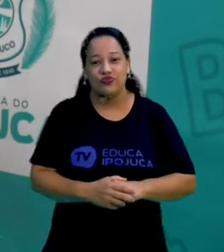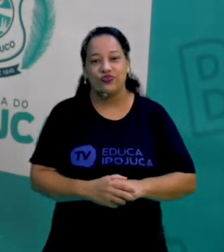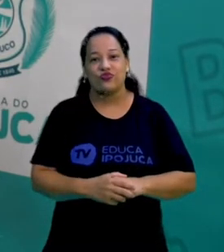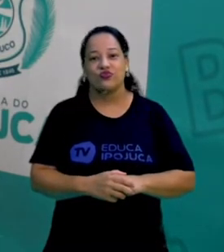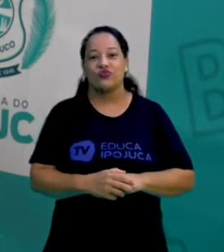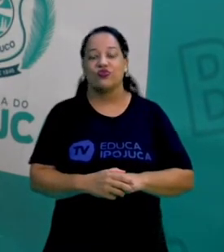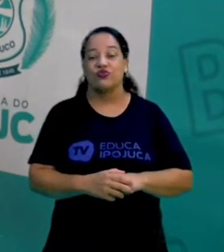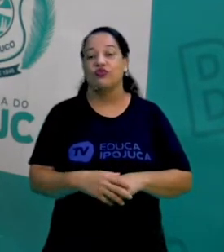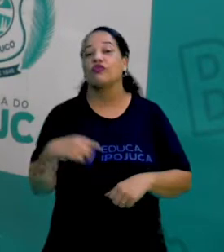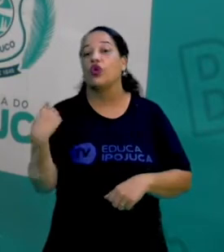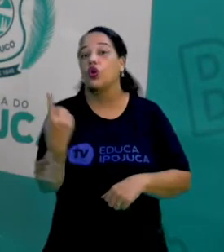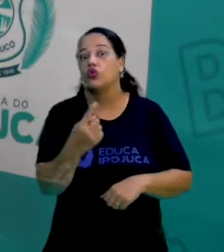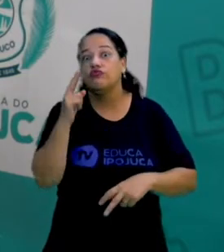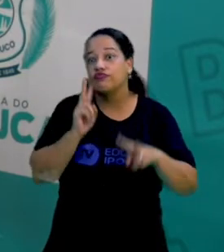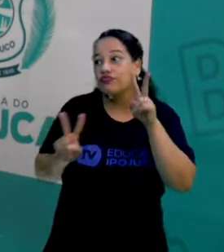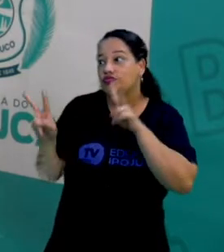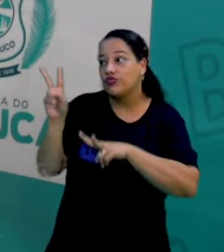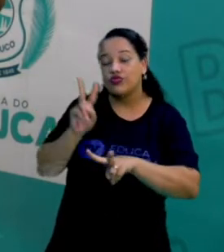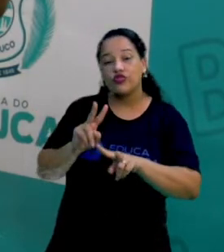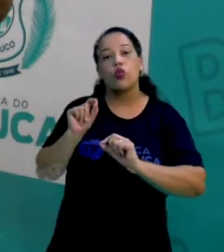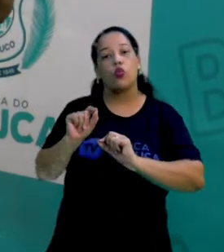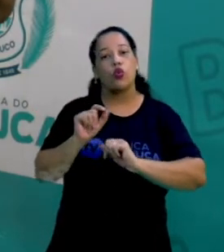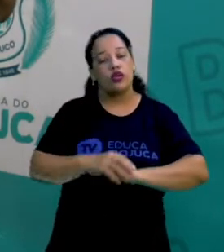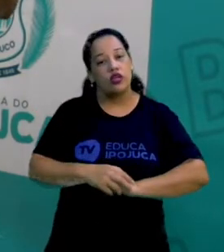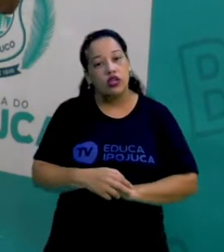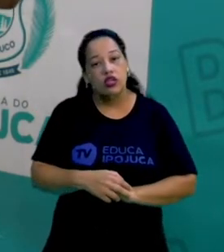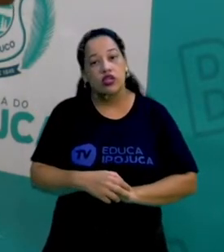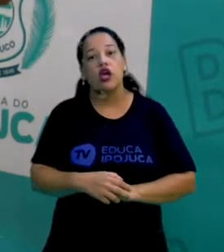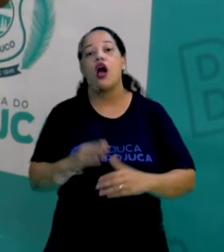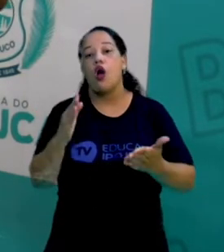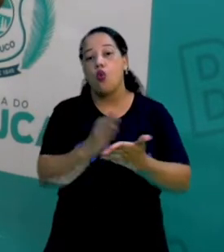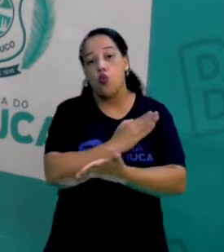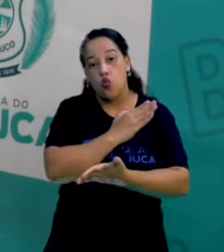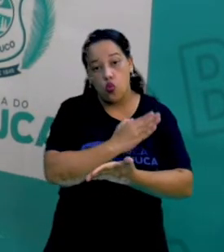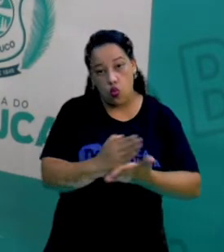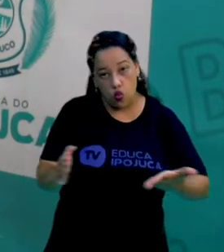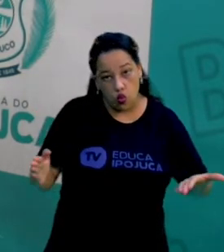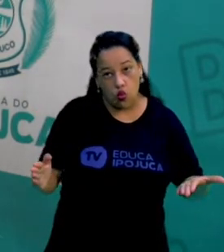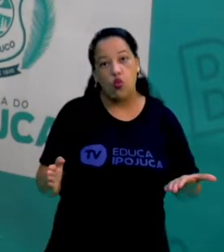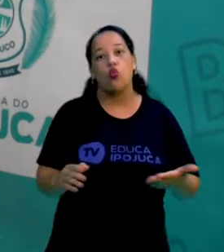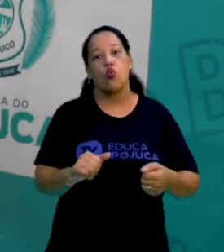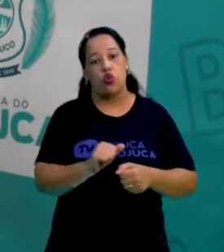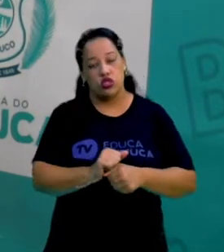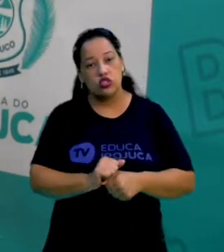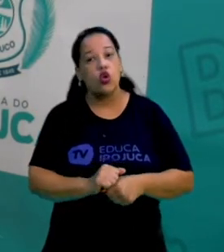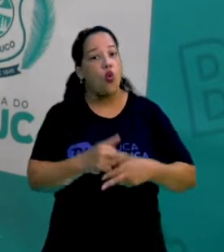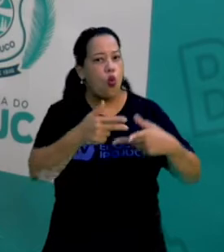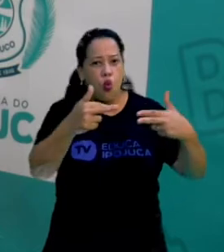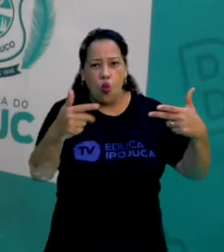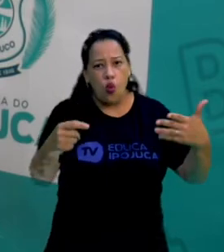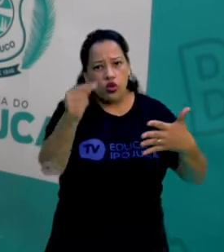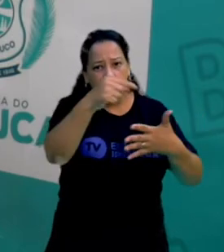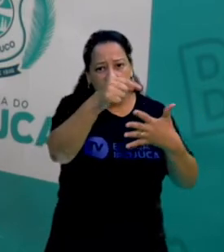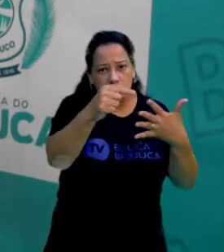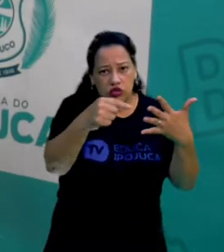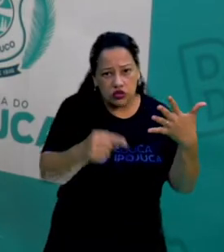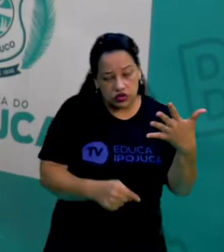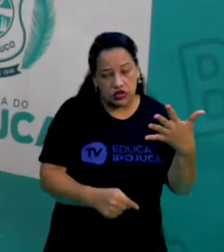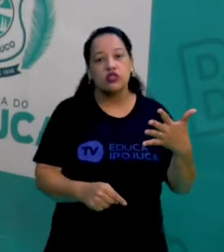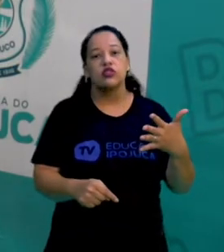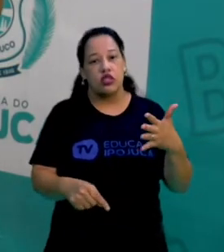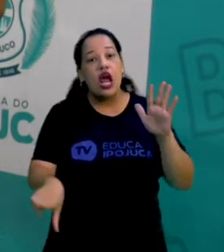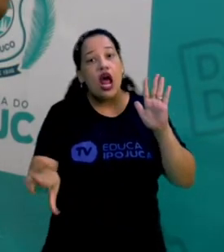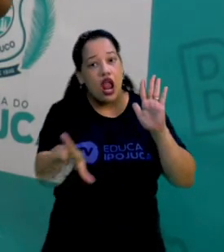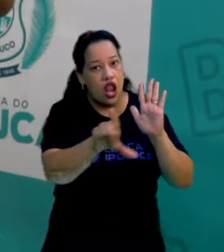Nós vamos ver agora algumas ações que foram feitas na Lei de Inclusão